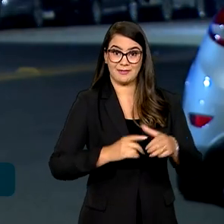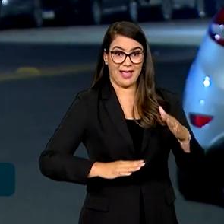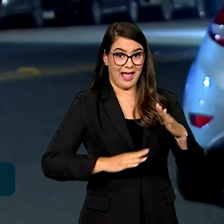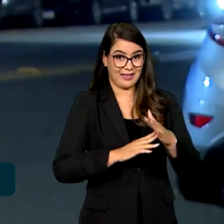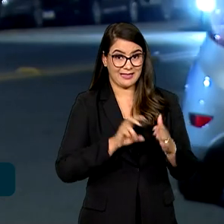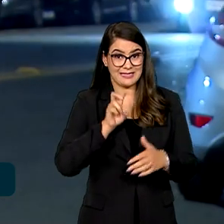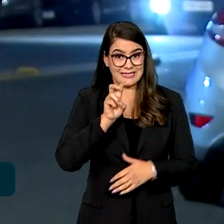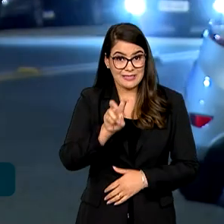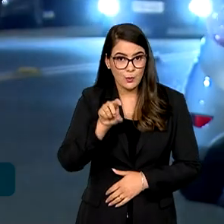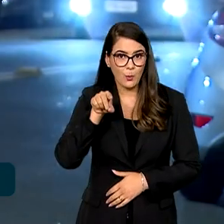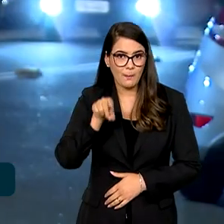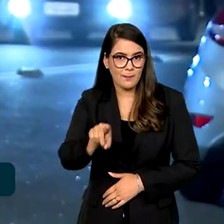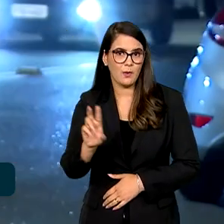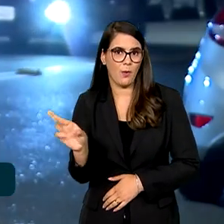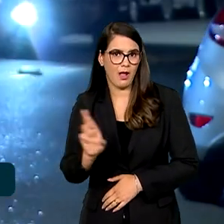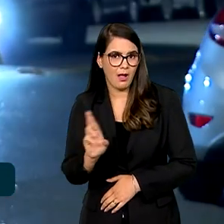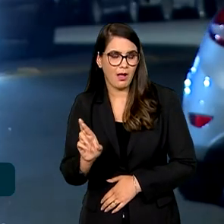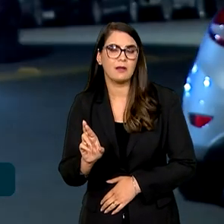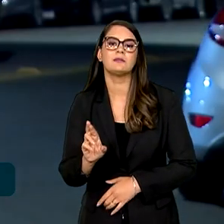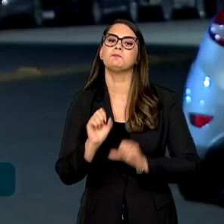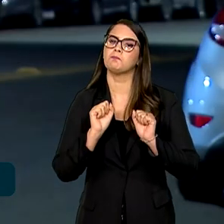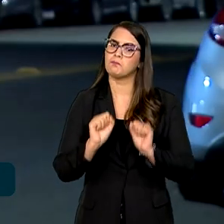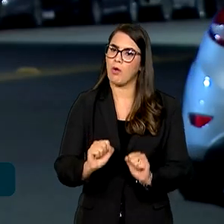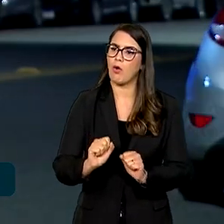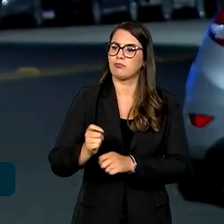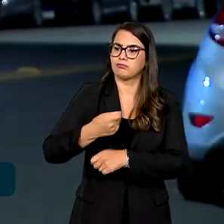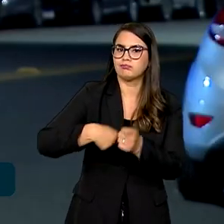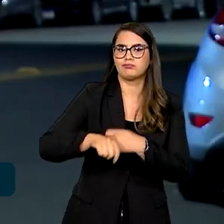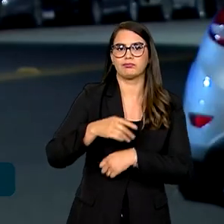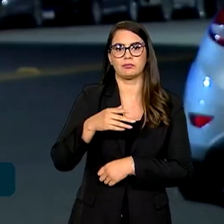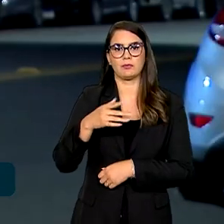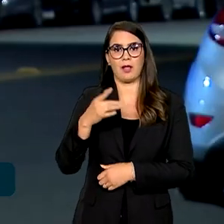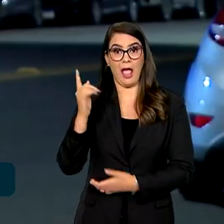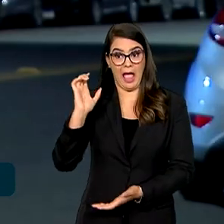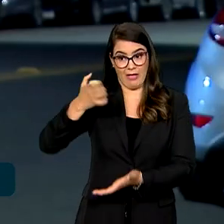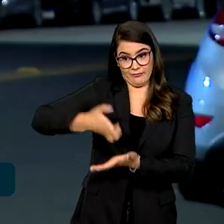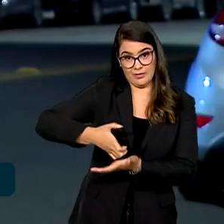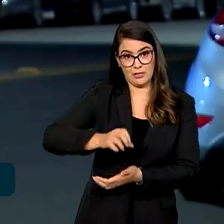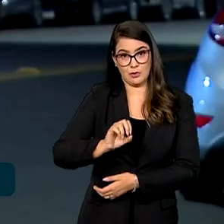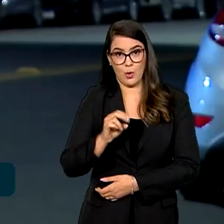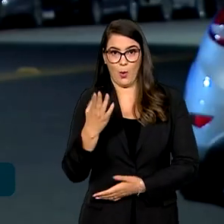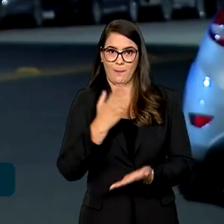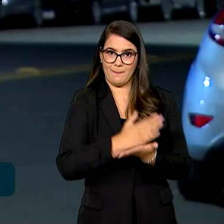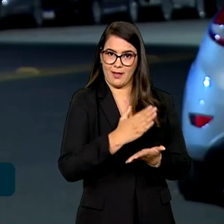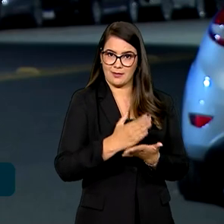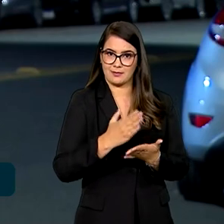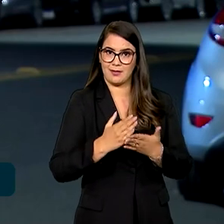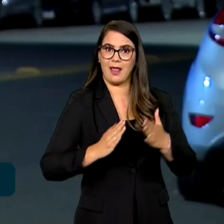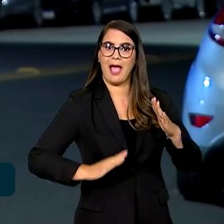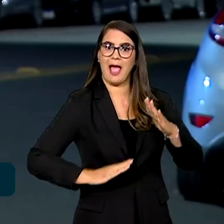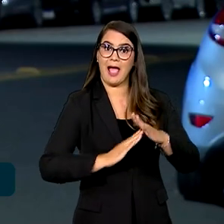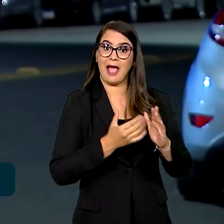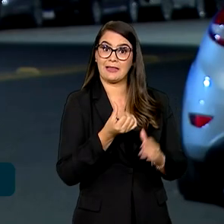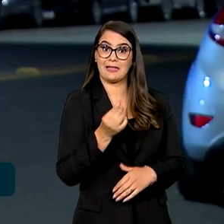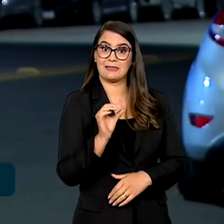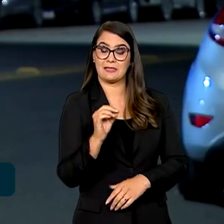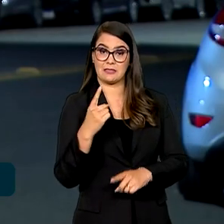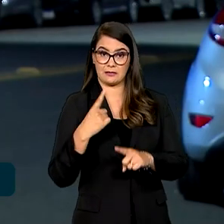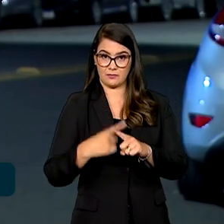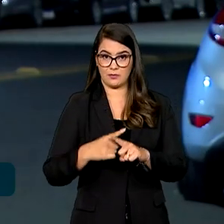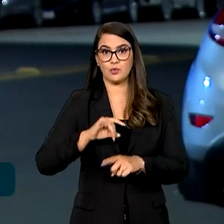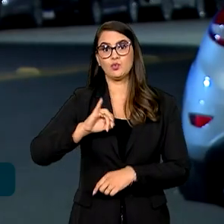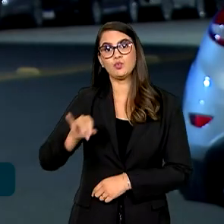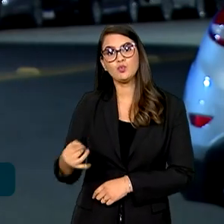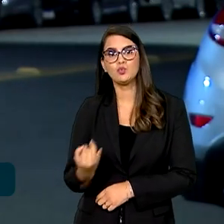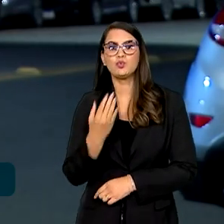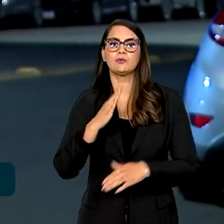R$ 5 mil. Elas podem ser renegociadas à vista ou então parceladas em até 60 vezes e aí com juros de